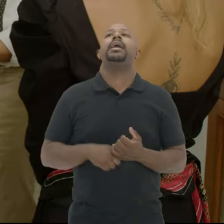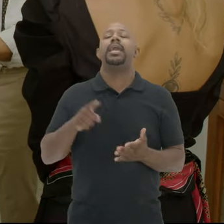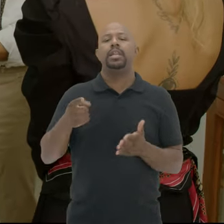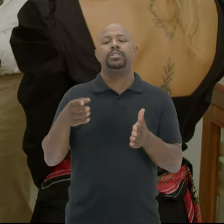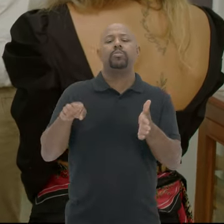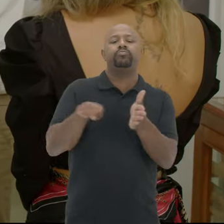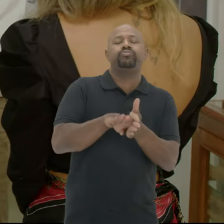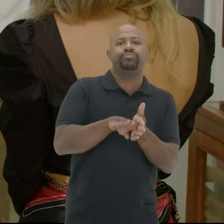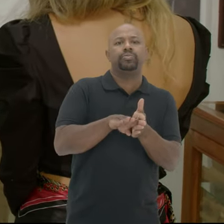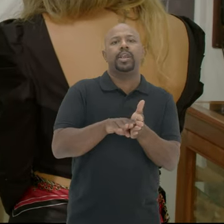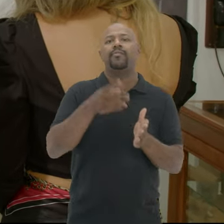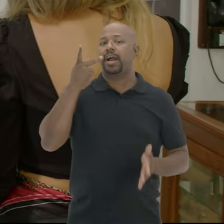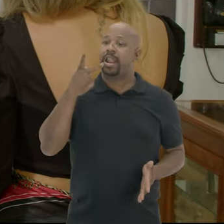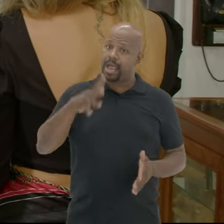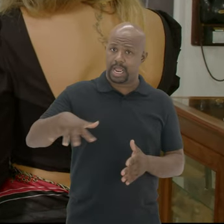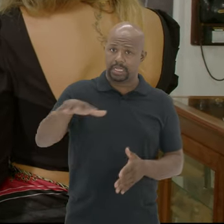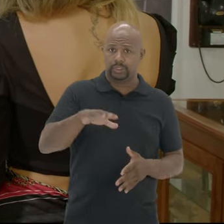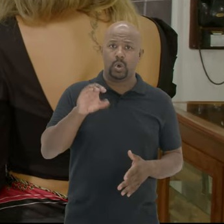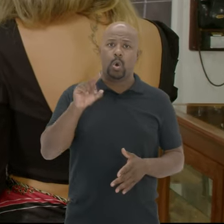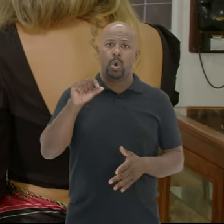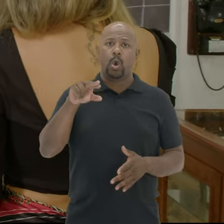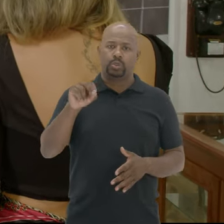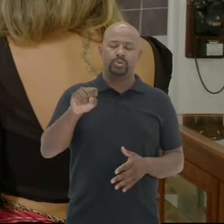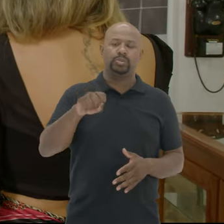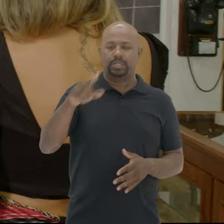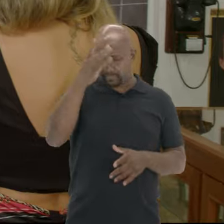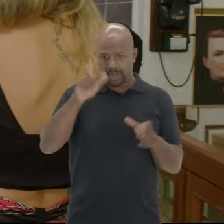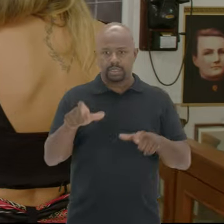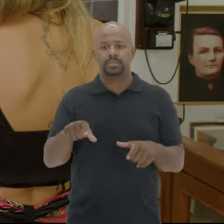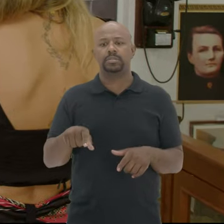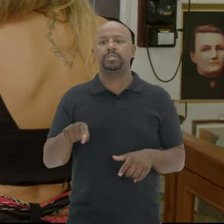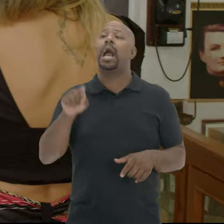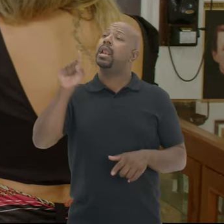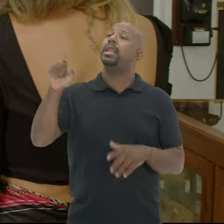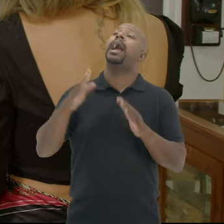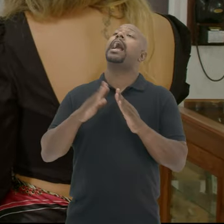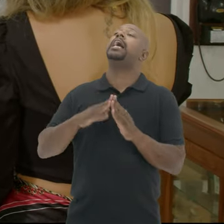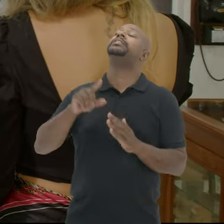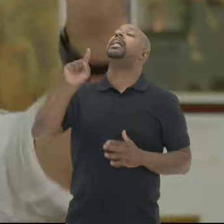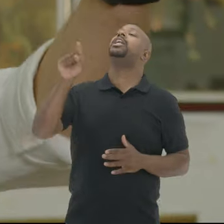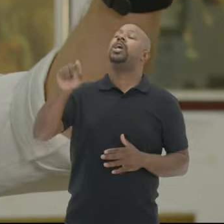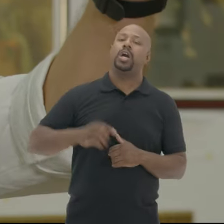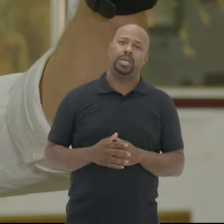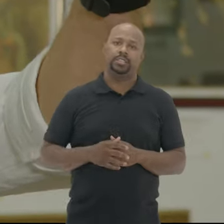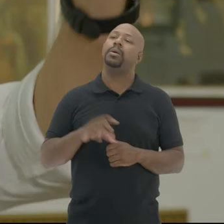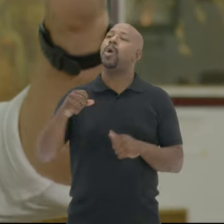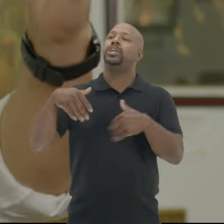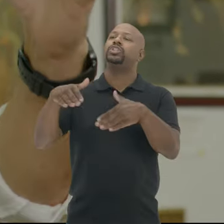Eles aportaram E disseram A esses colonos É ali em cima Está a casa Ali